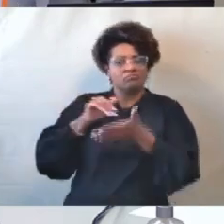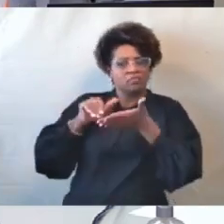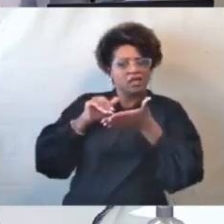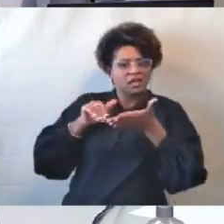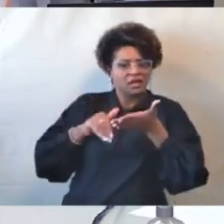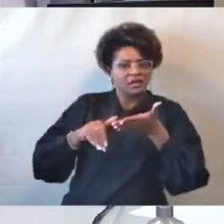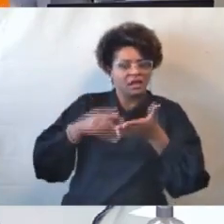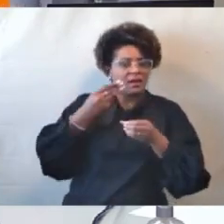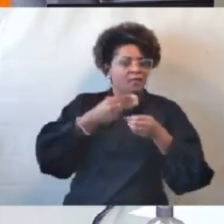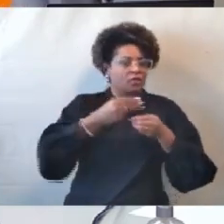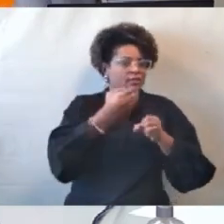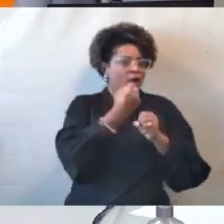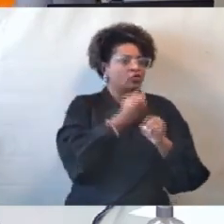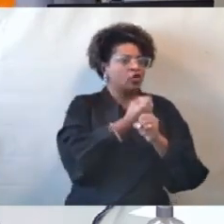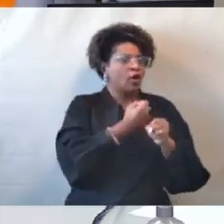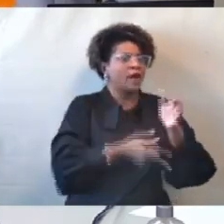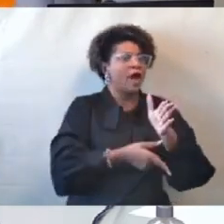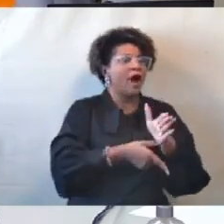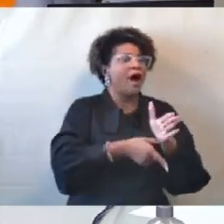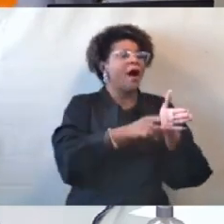antes da abertura oficial das propostas.